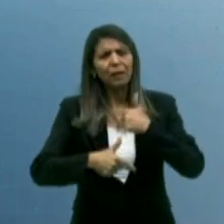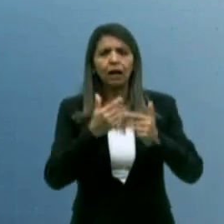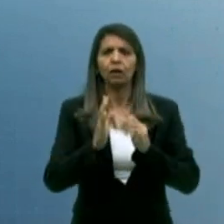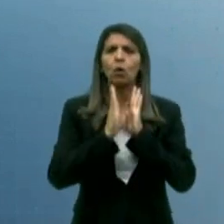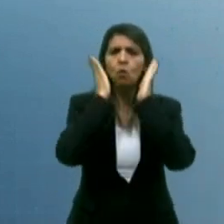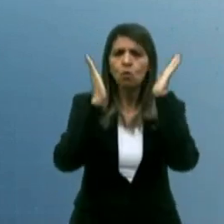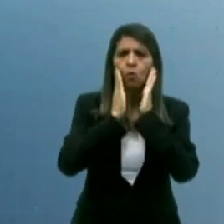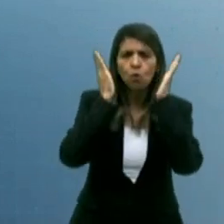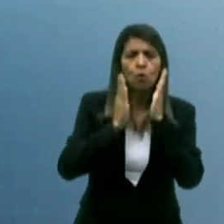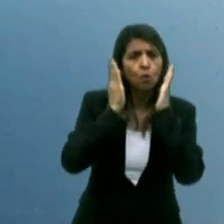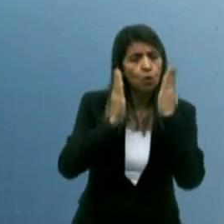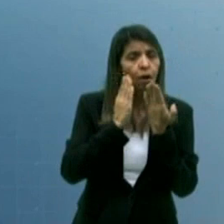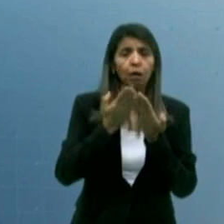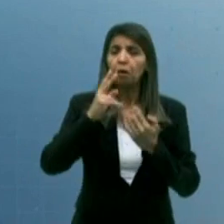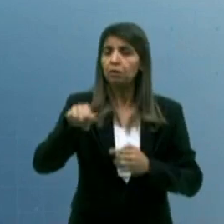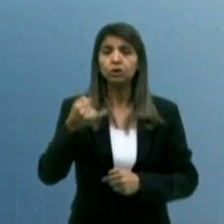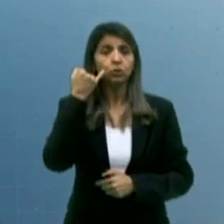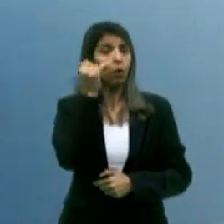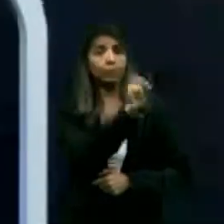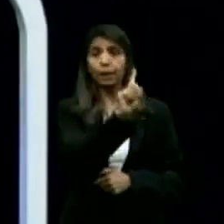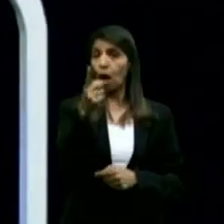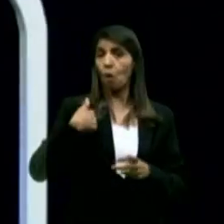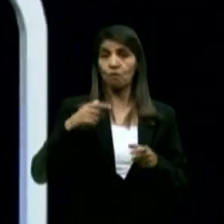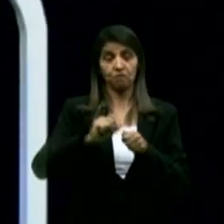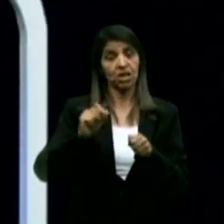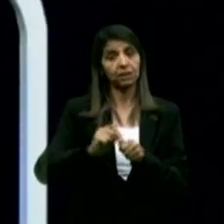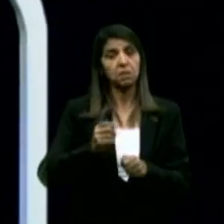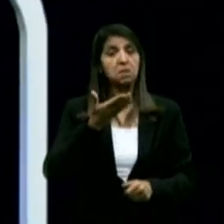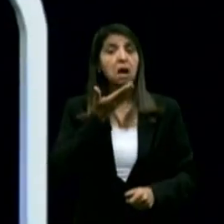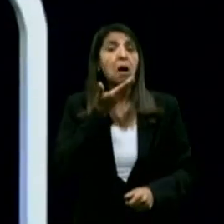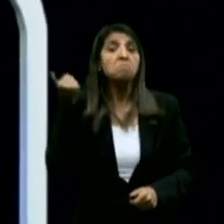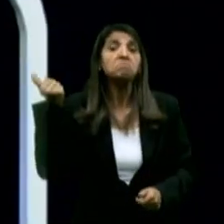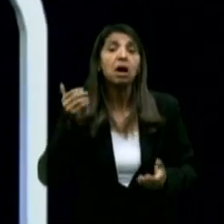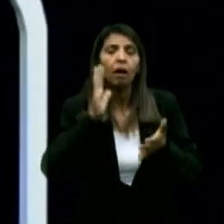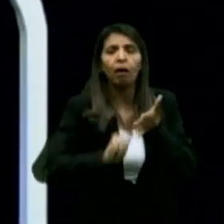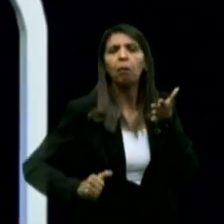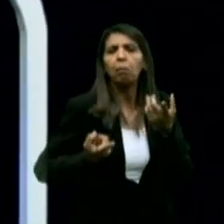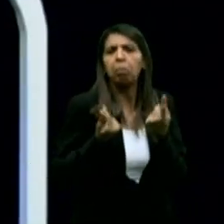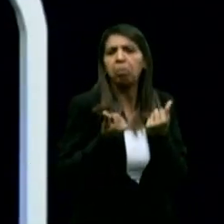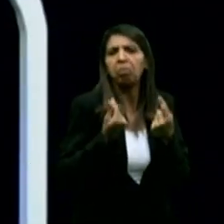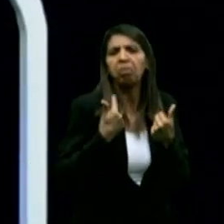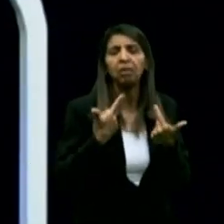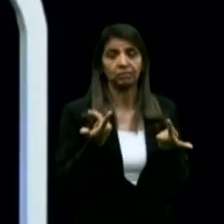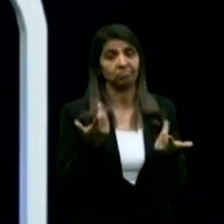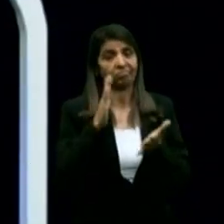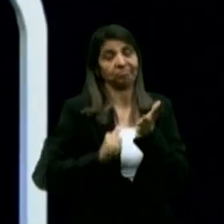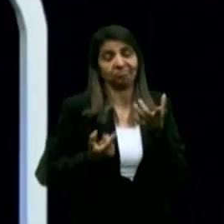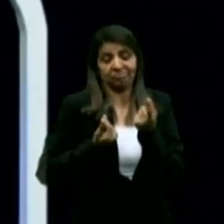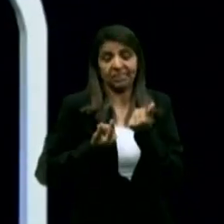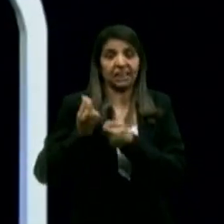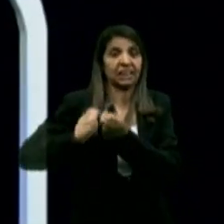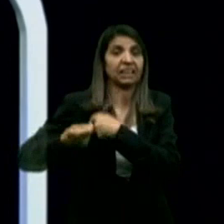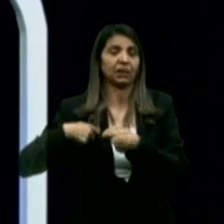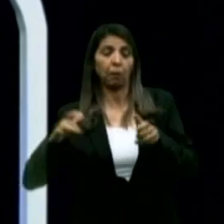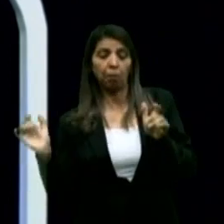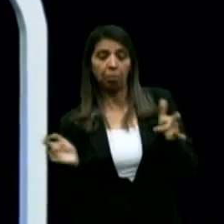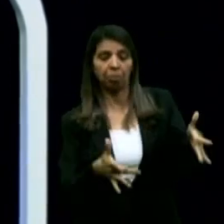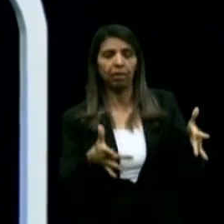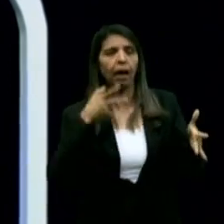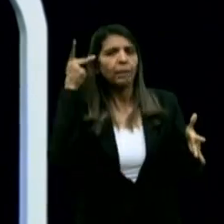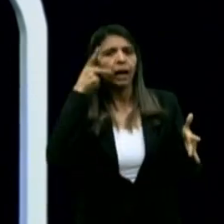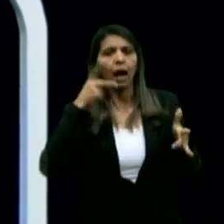Azevedo não fizeram, porque eles preferiram desviar recursos e esquecer o povo da Paraíba no tocante a essa